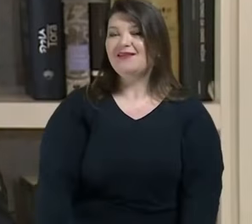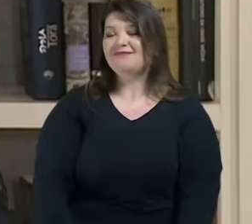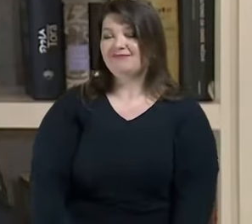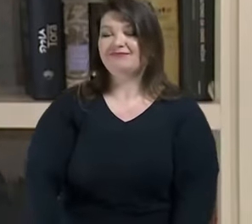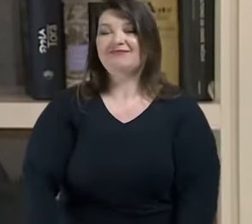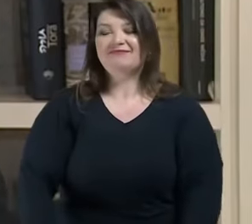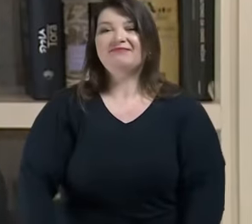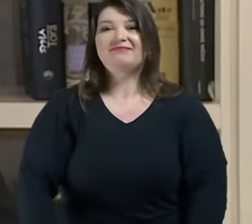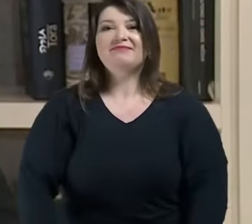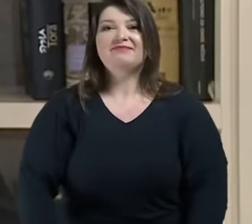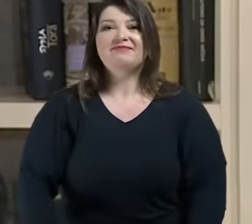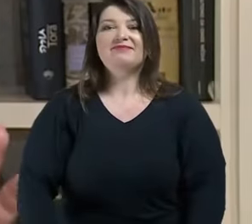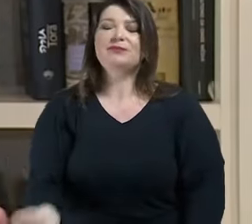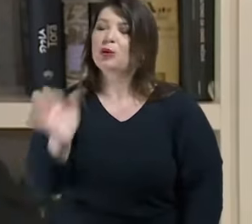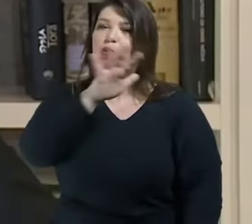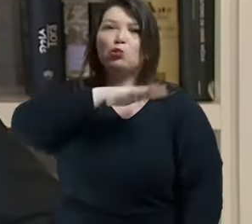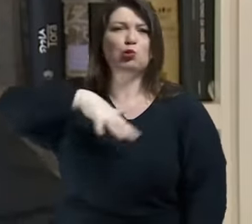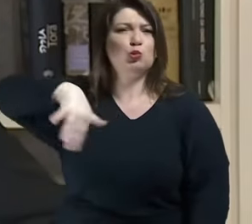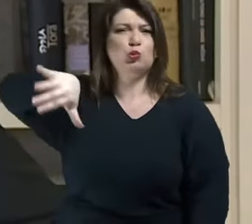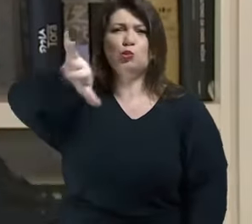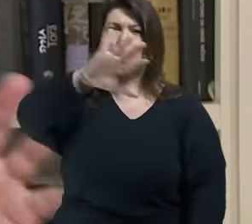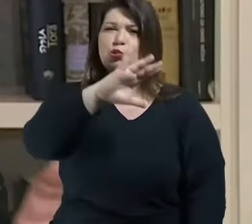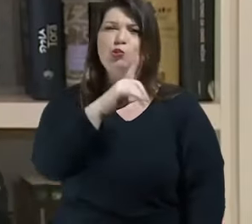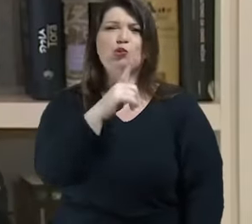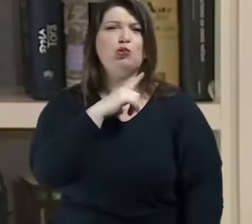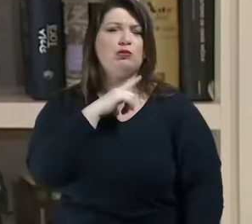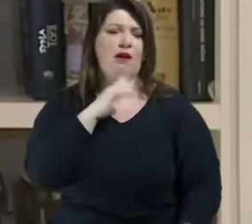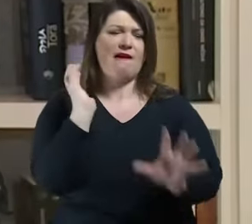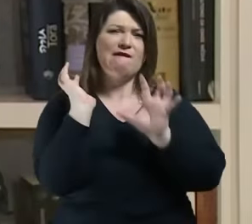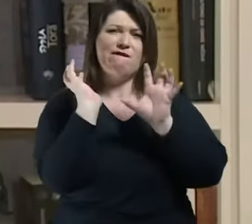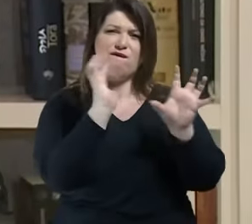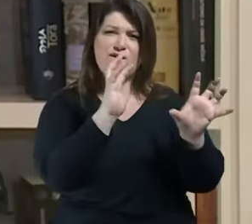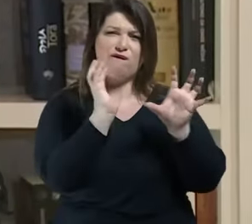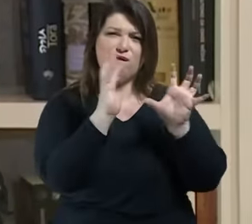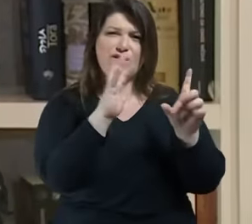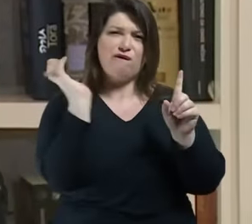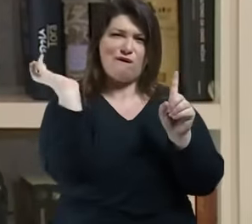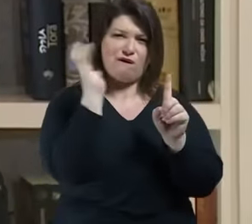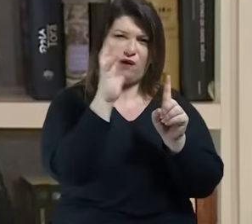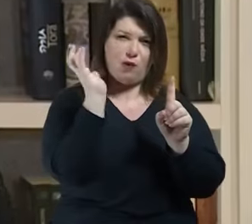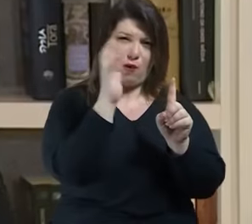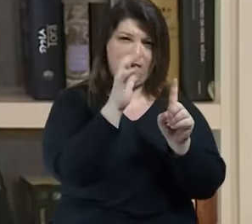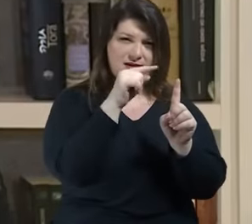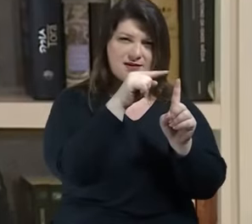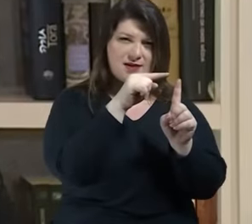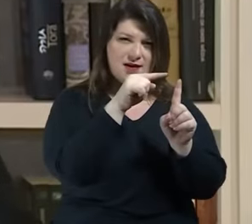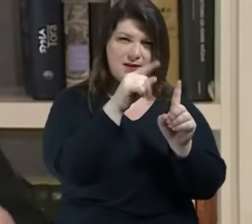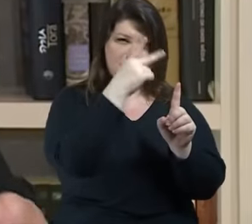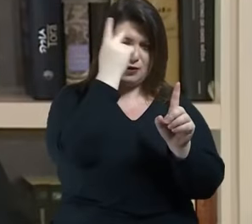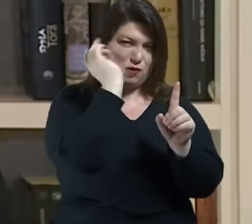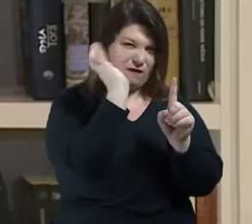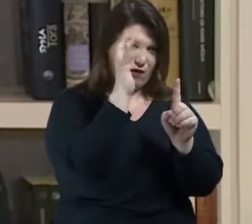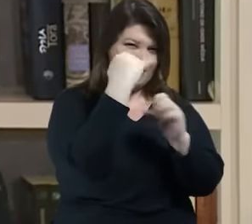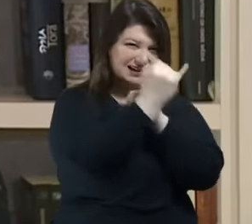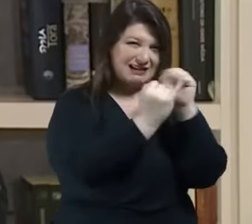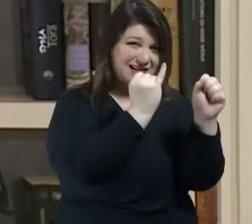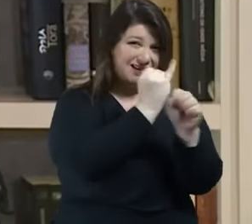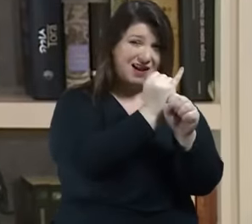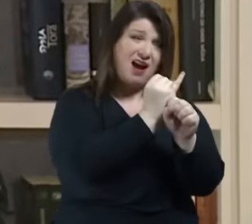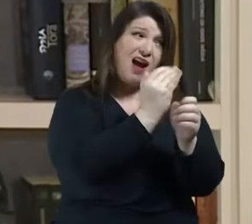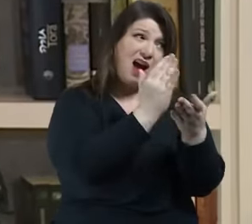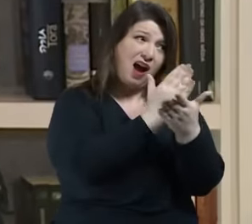tem alguns muita inteligência mas não tem tradição acadêmica temos intelectuais de origem